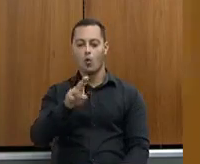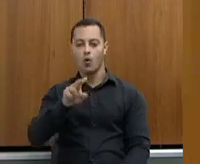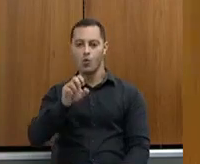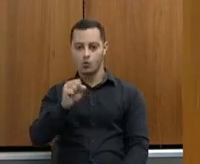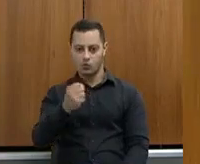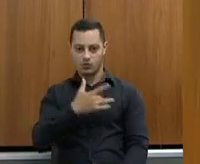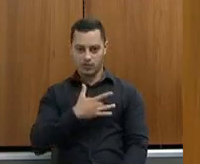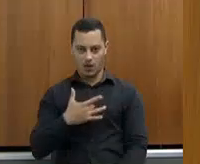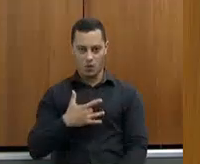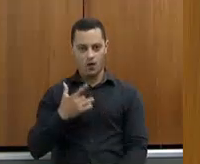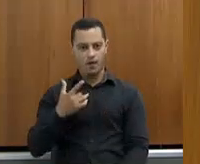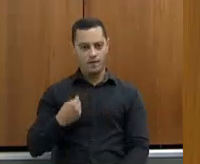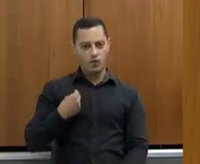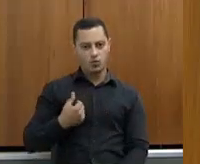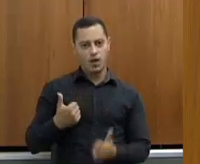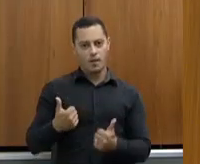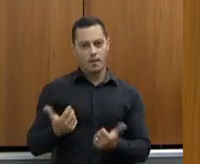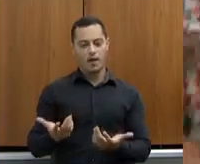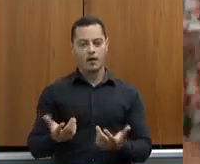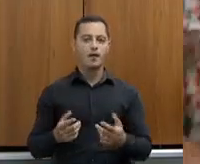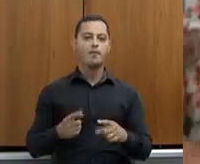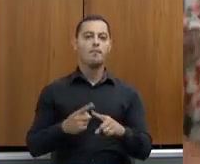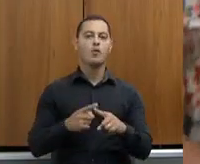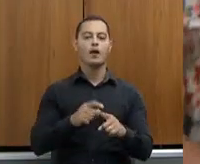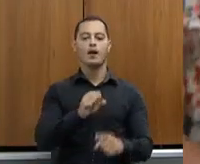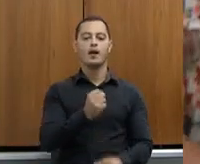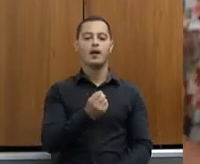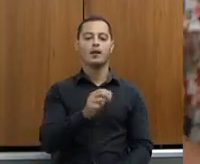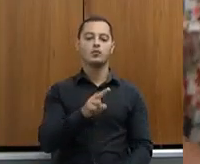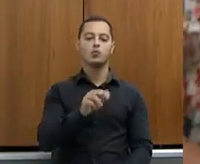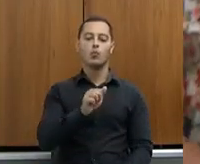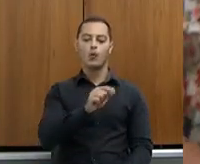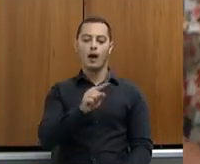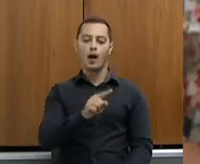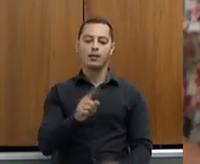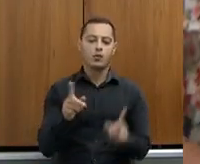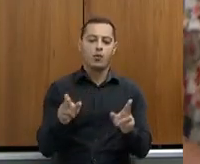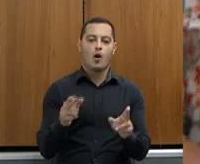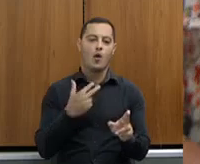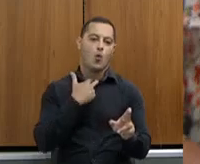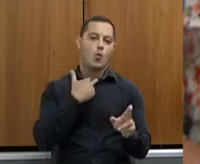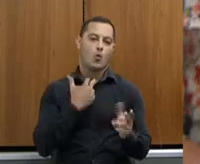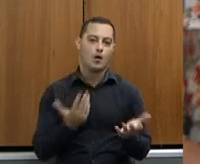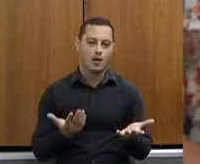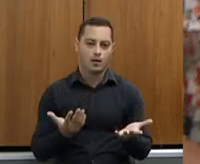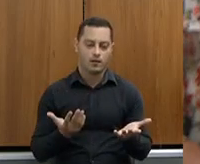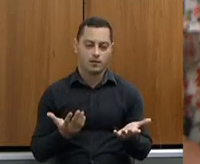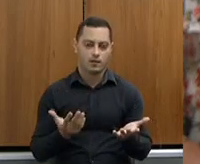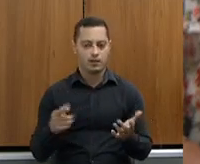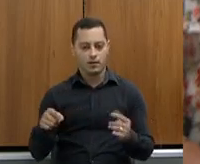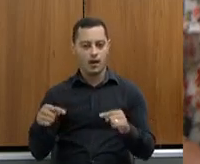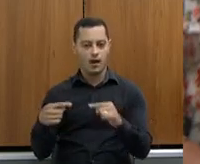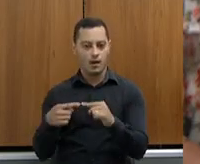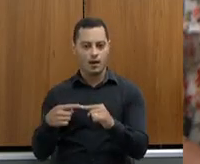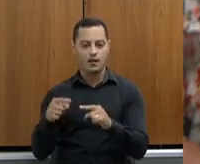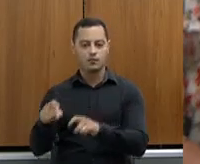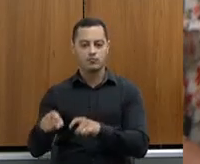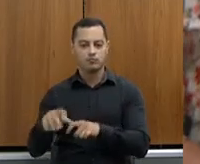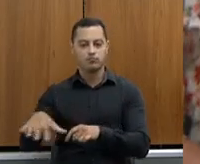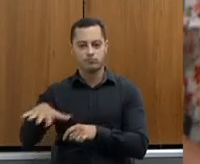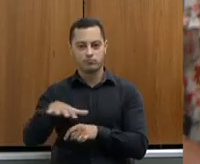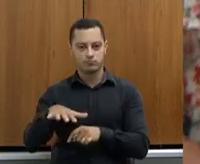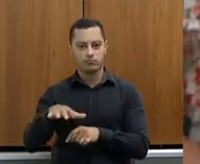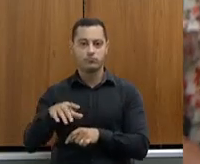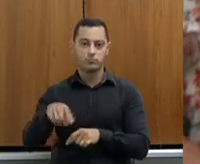Por que o SUASA não pode funcionar? O SUASA é o Sistema Unificado de Atenção à Sanidade Agropecuária, e nós temos como buscar